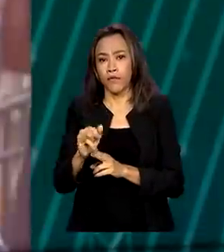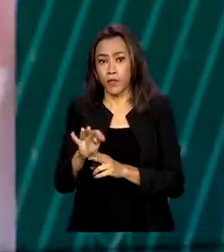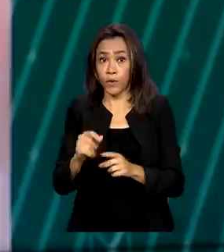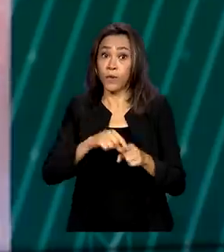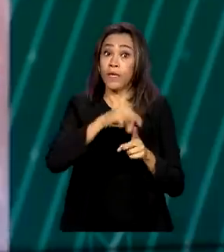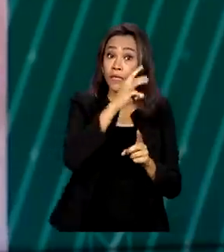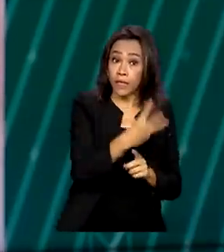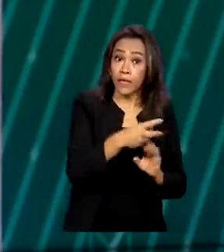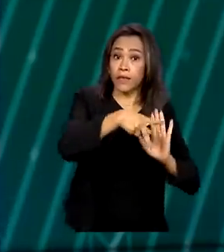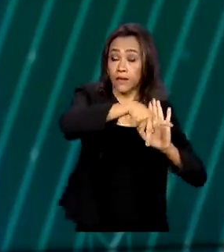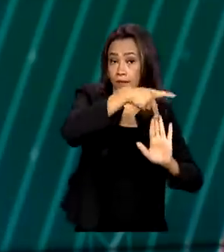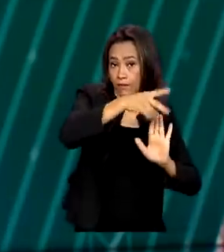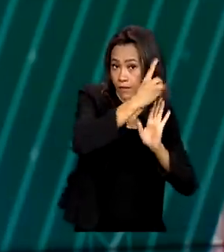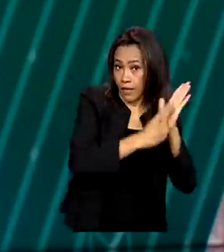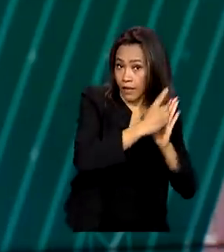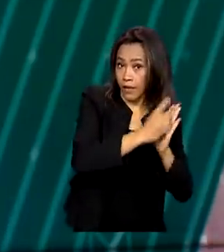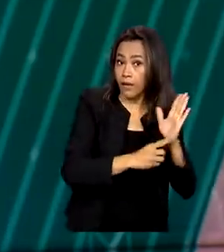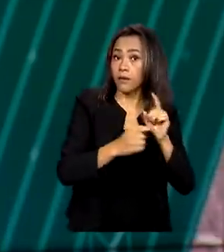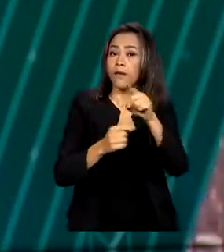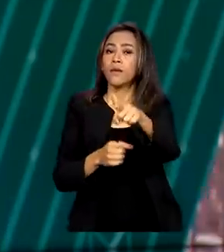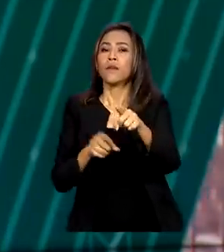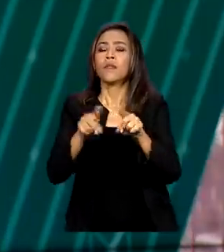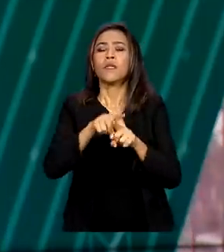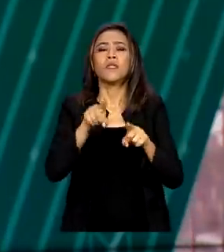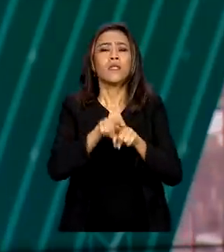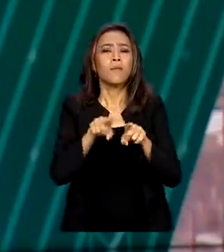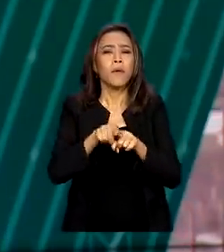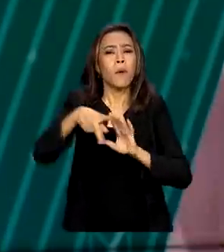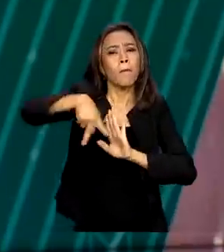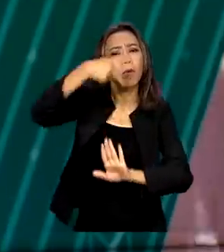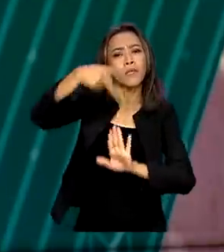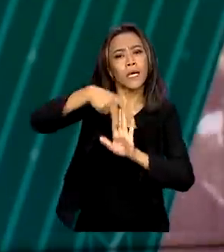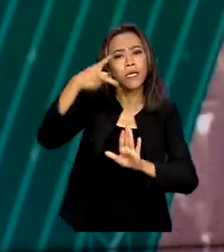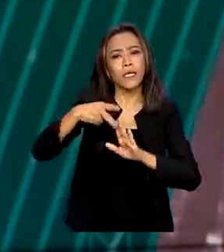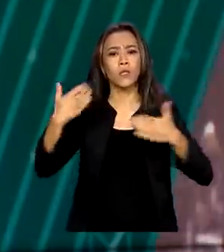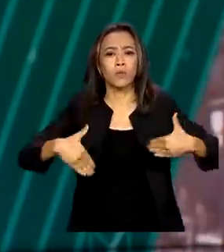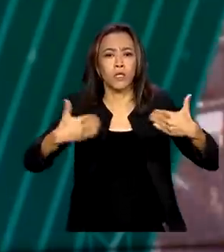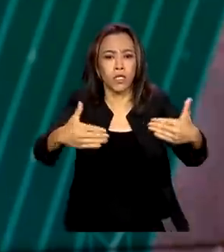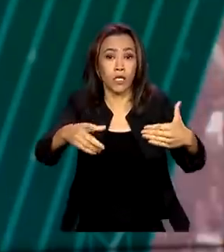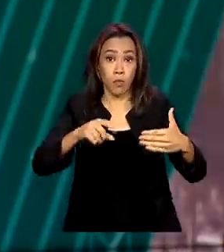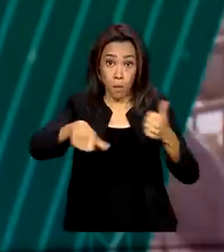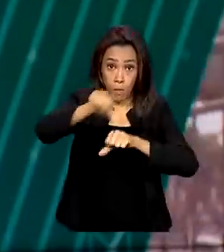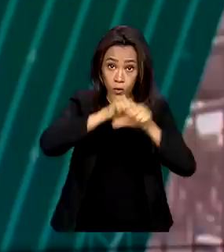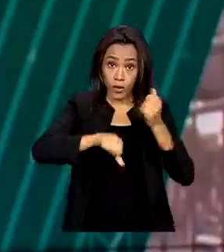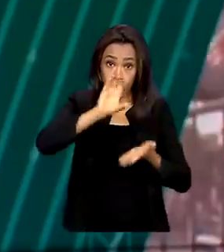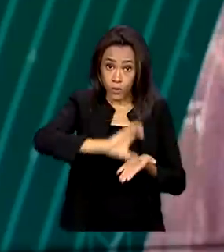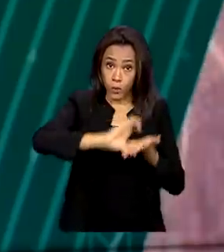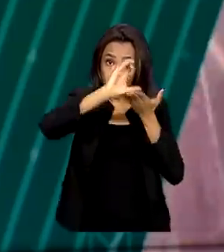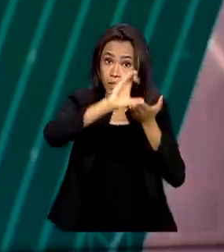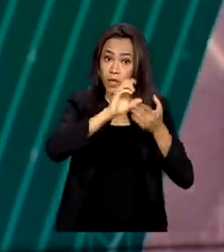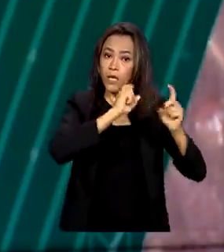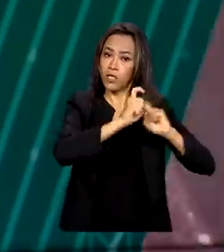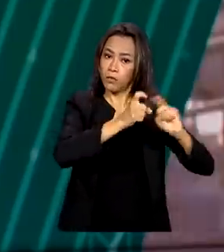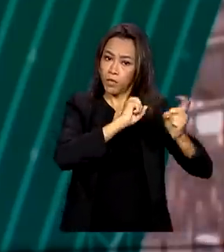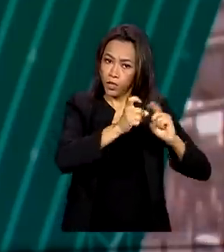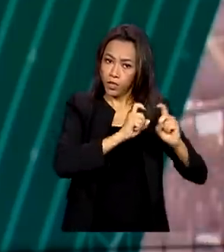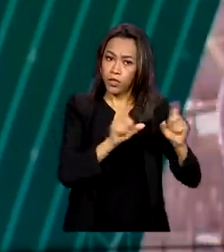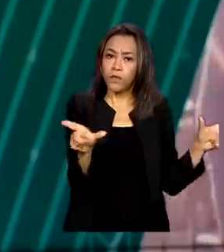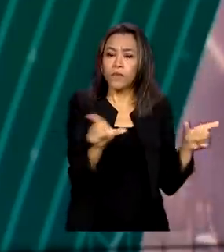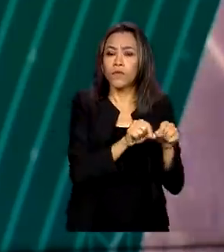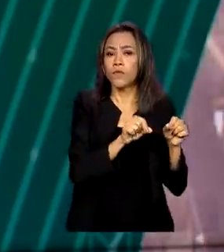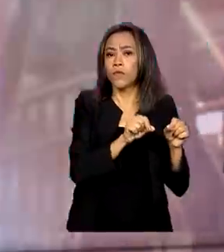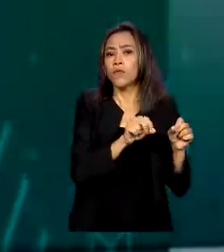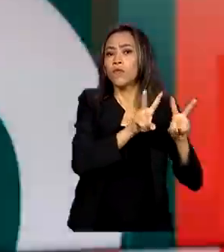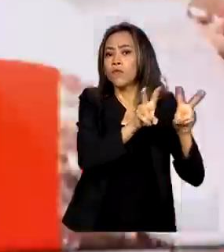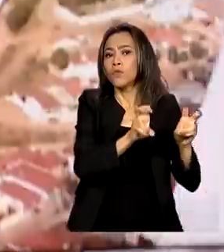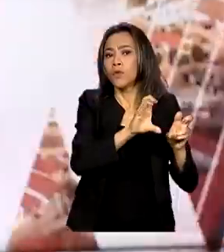três decretos e uma portaria interministerial que vão desde mudanças no Conselho Administrativo de Recursos Fiscais, o CARF, até